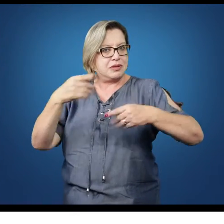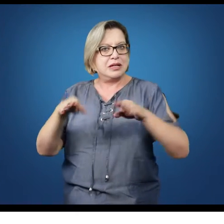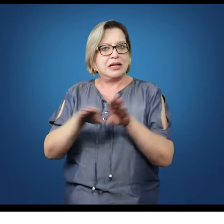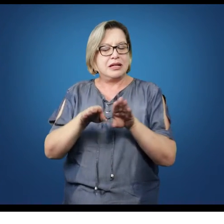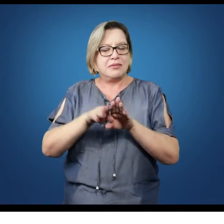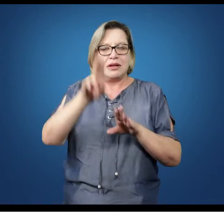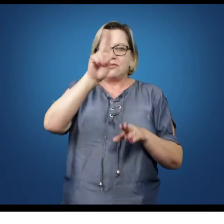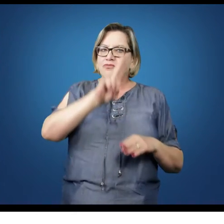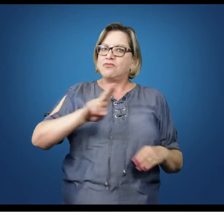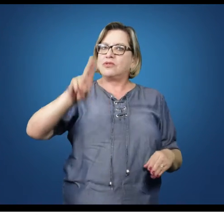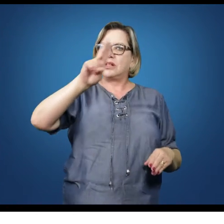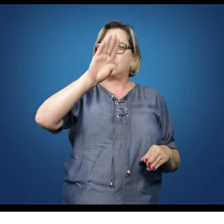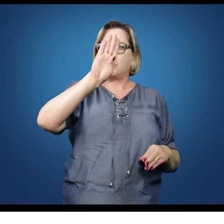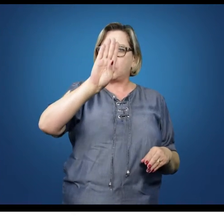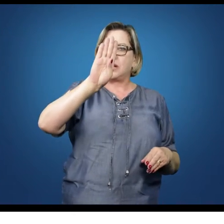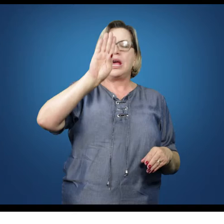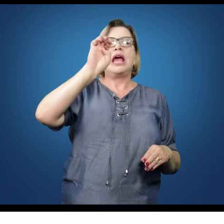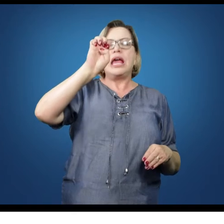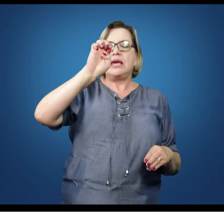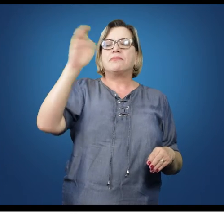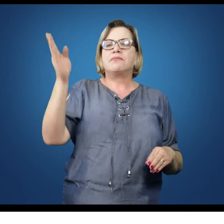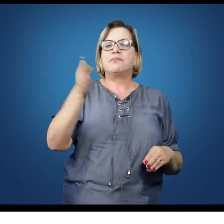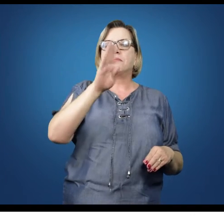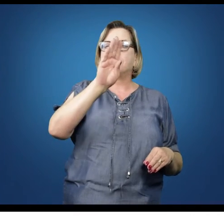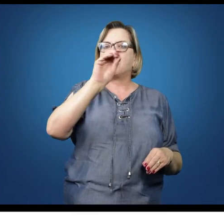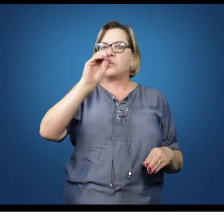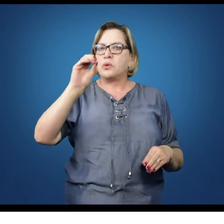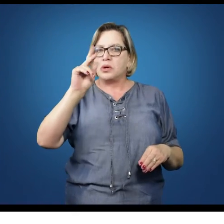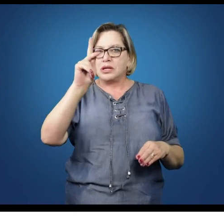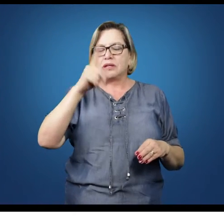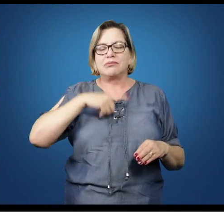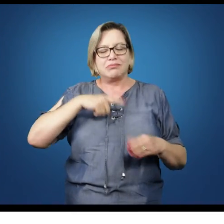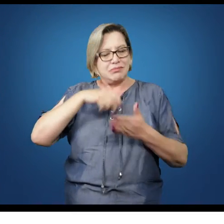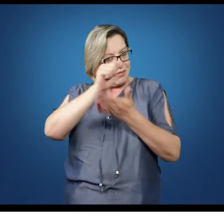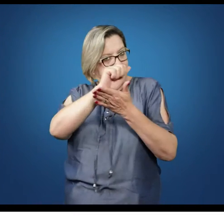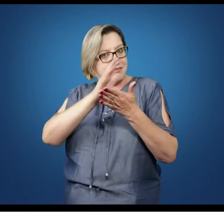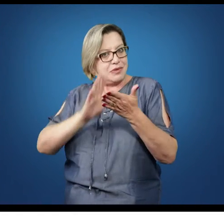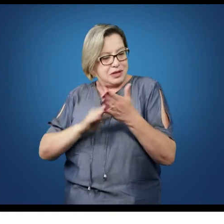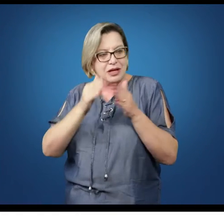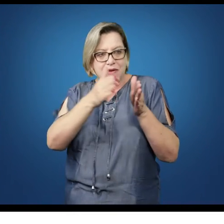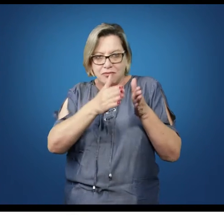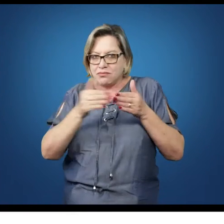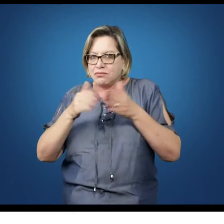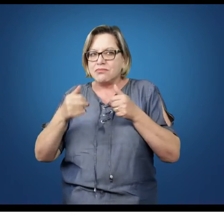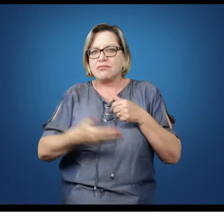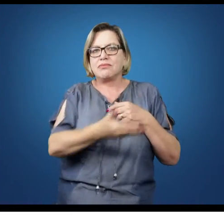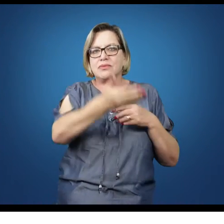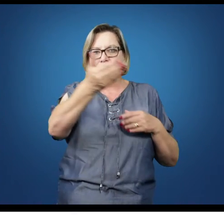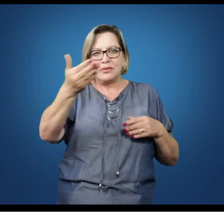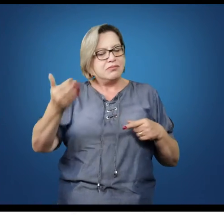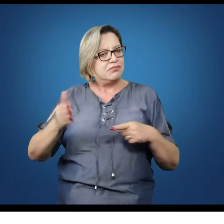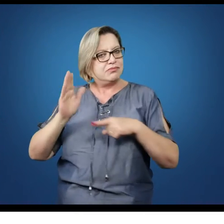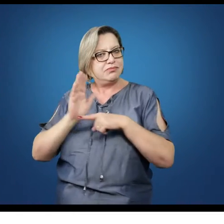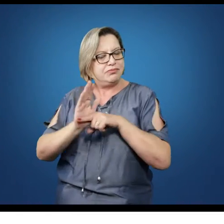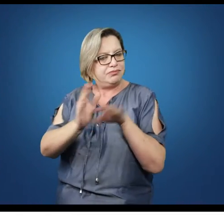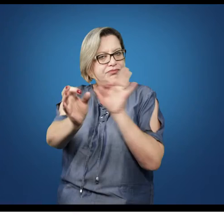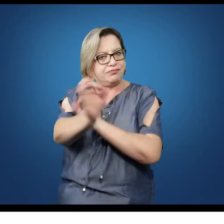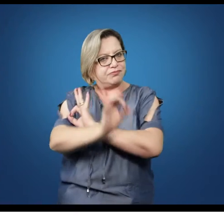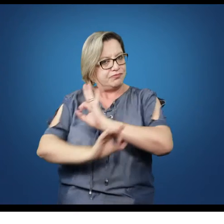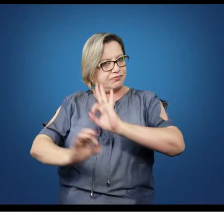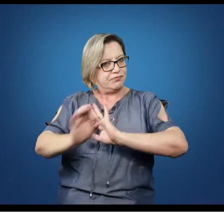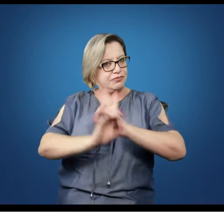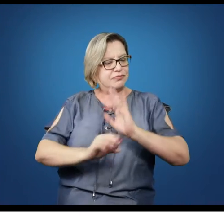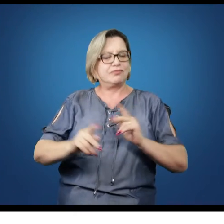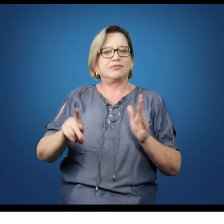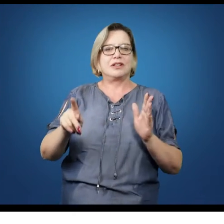do e-book de algumas atividades que eu vou solicitar ali para vocês, que vão permear toda a preparação do